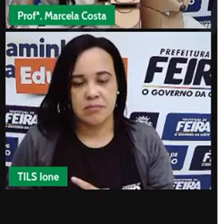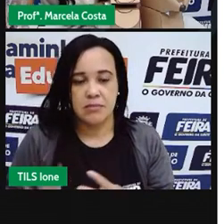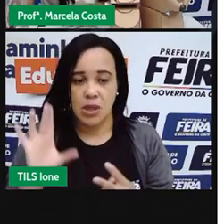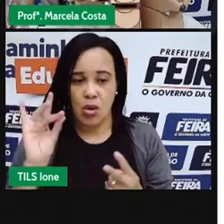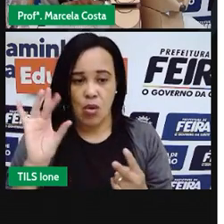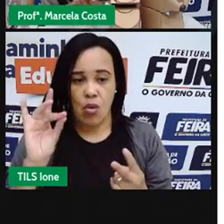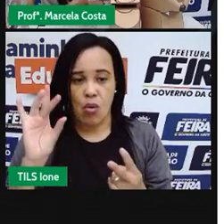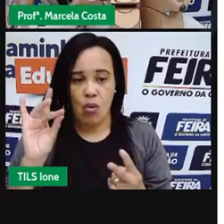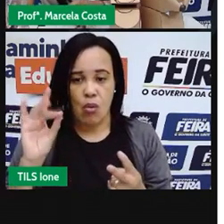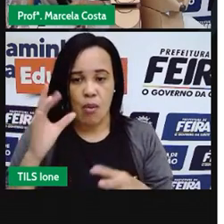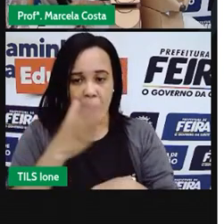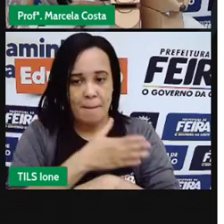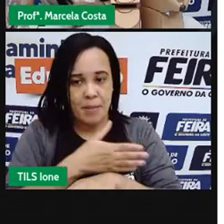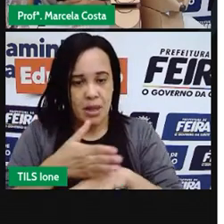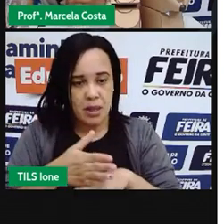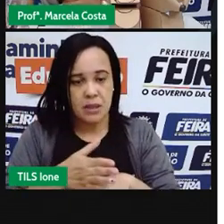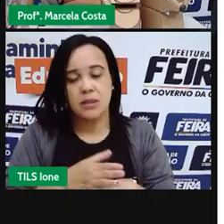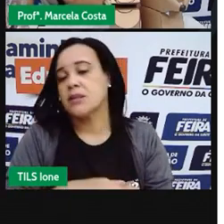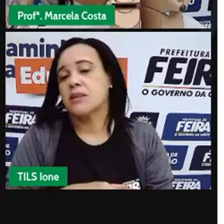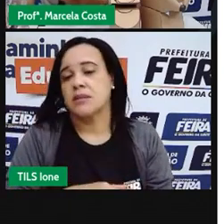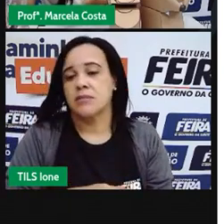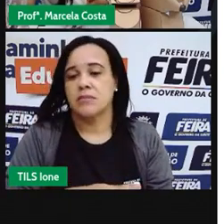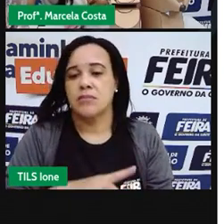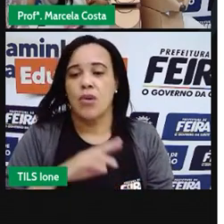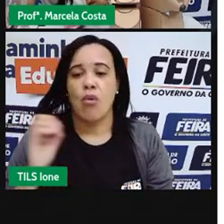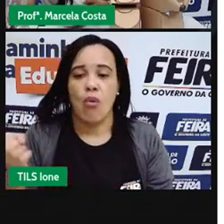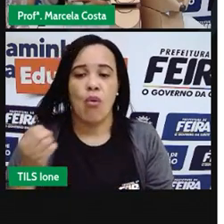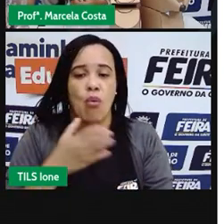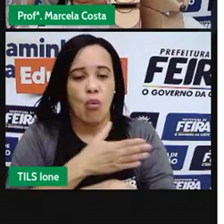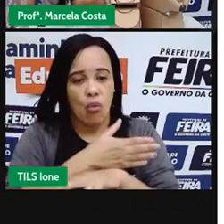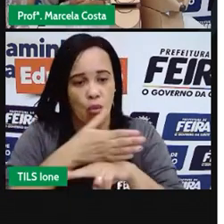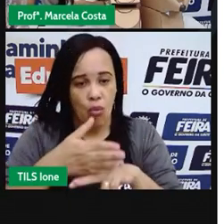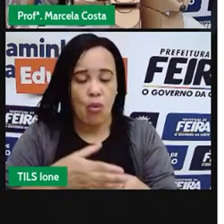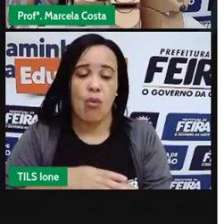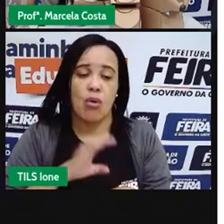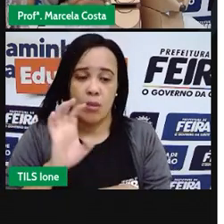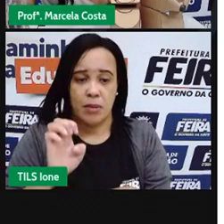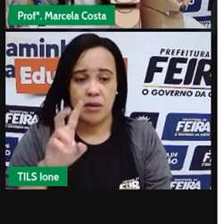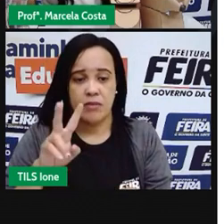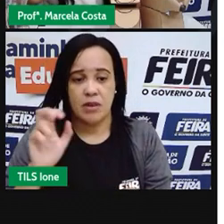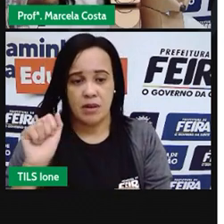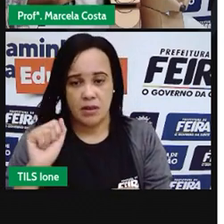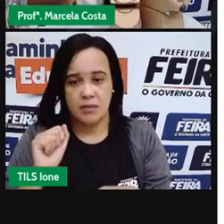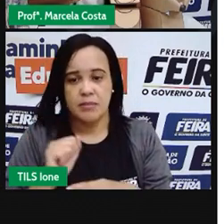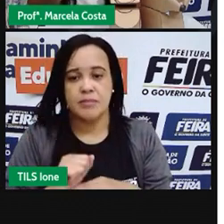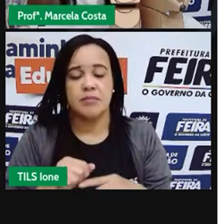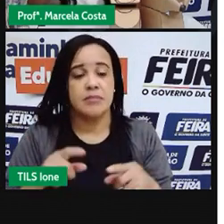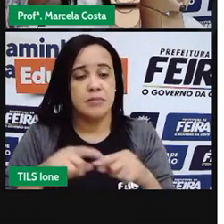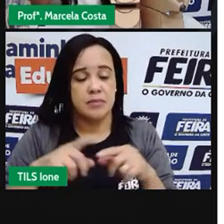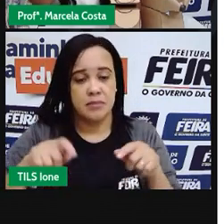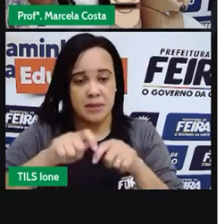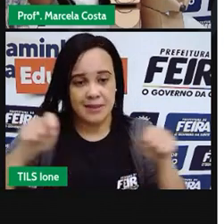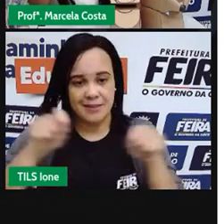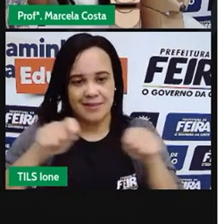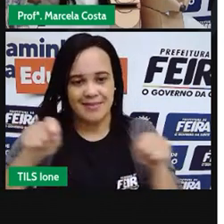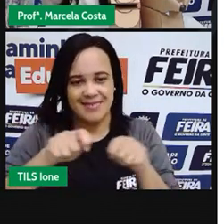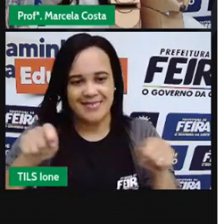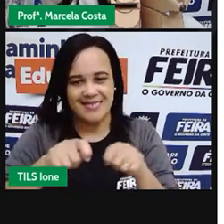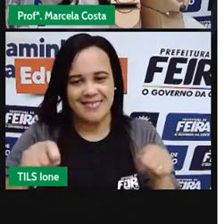cola branca ou cola para EVA, se você for usar EVA e um elástico para que você consiga